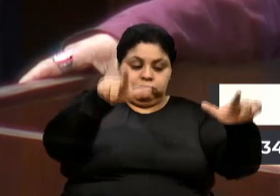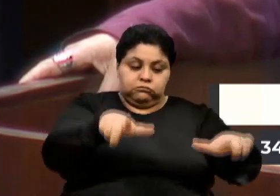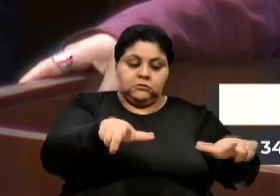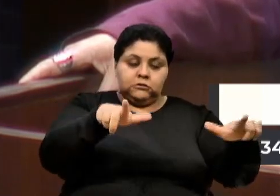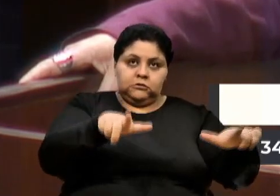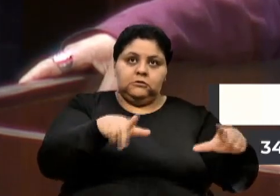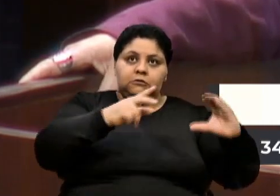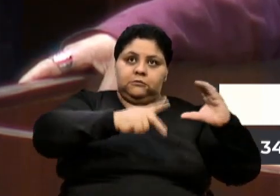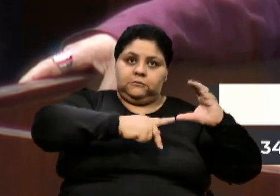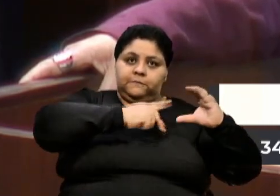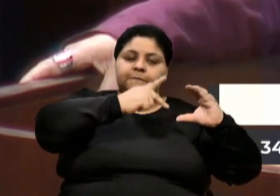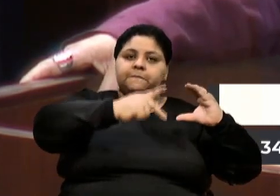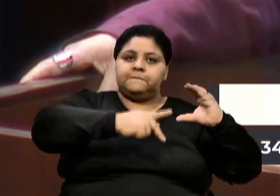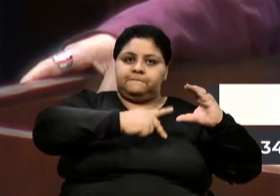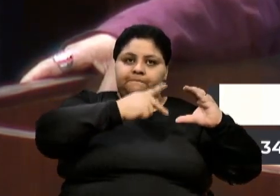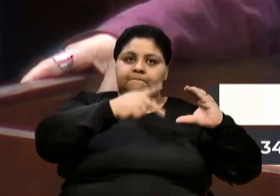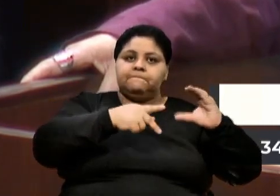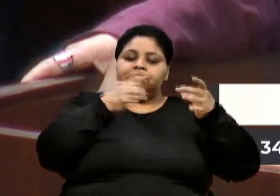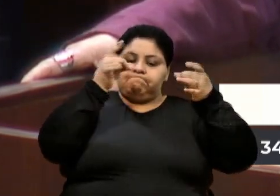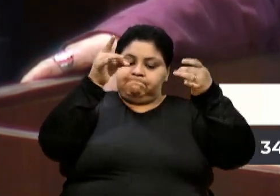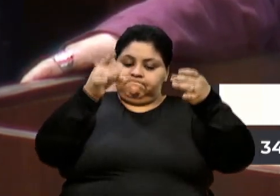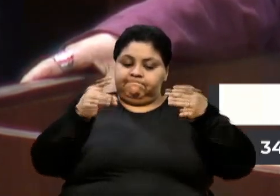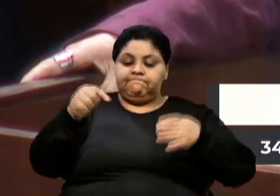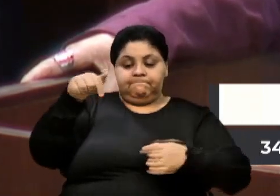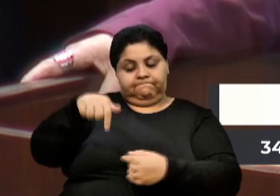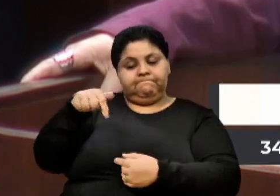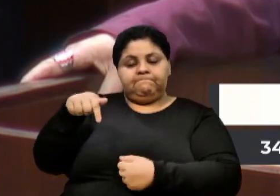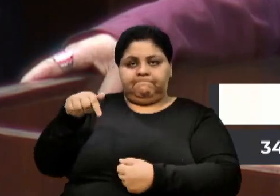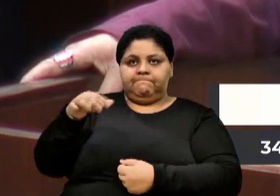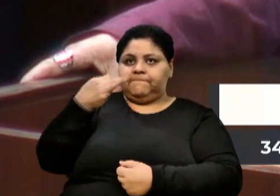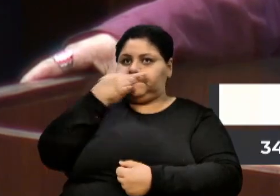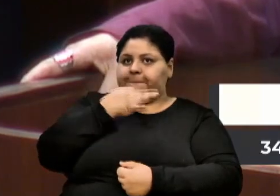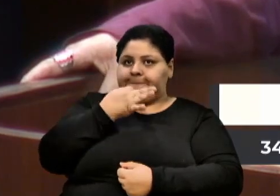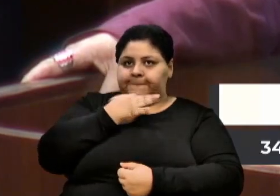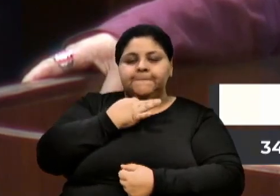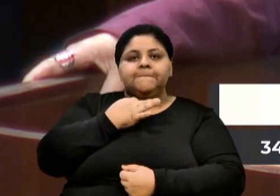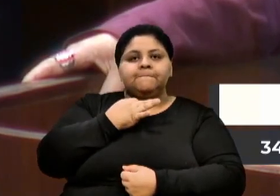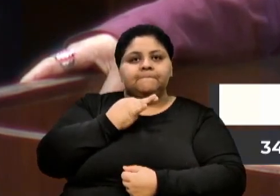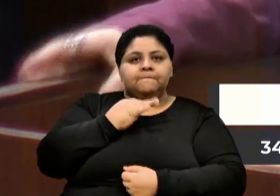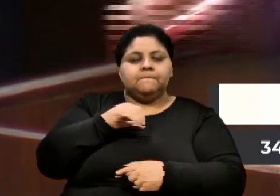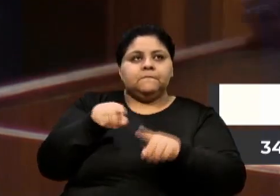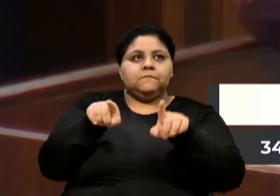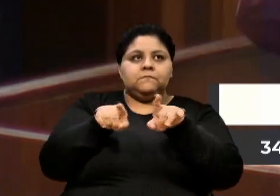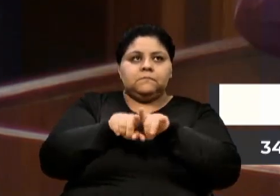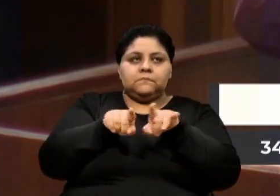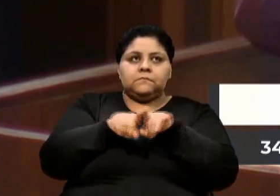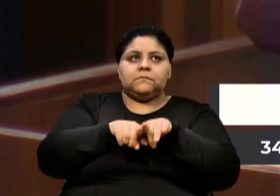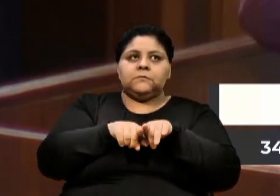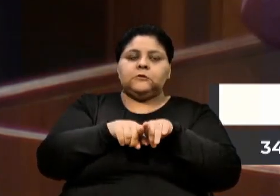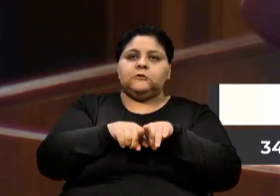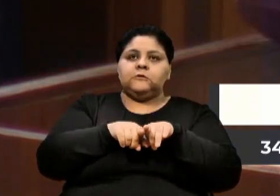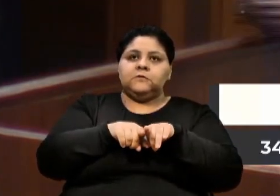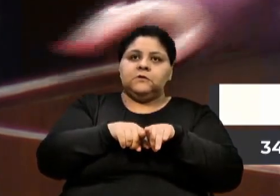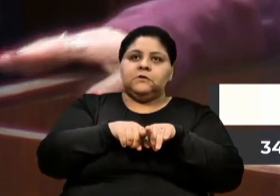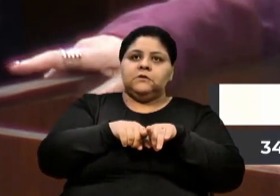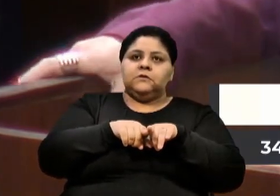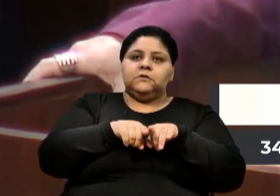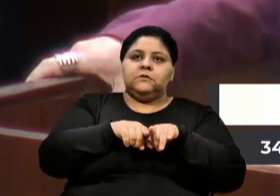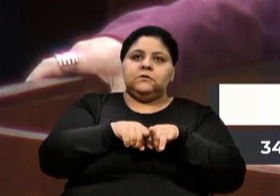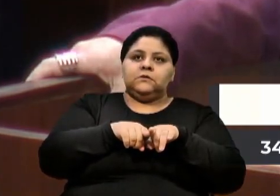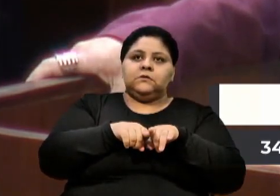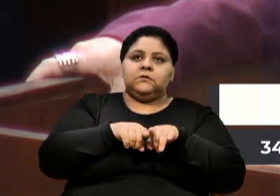câmaras de vereadores, específico aqui na nossa. A questão da